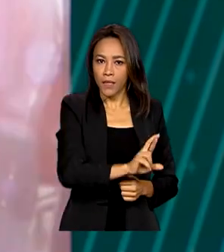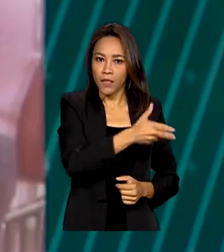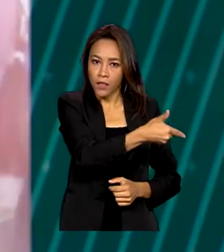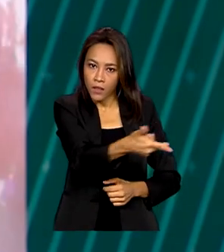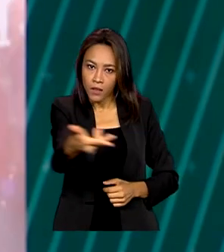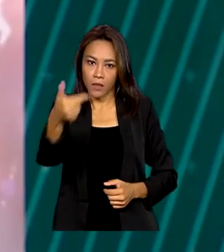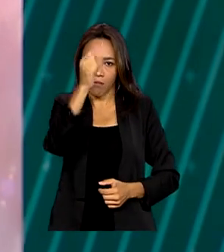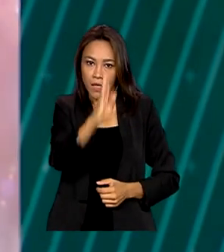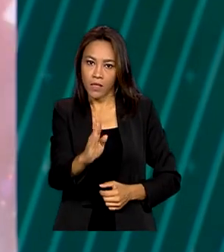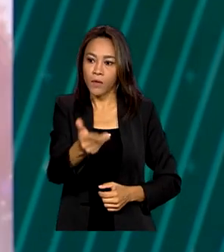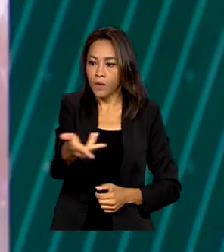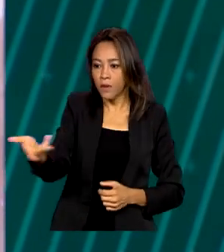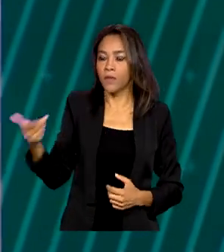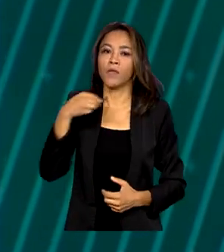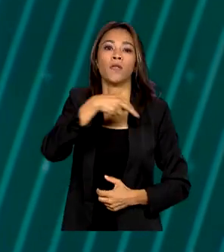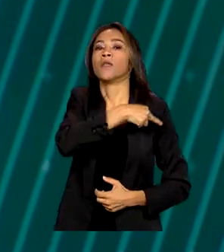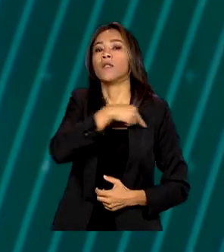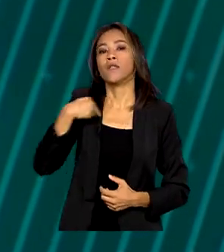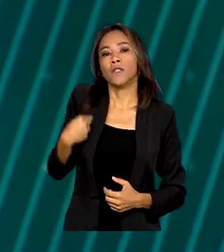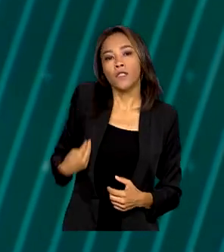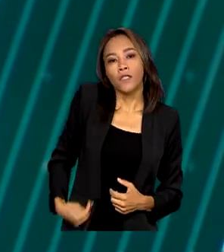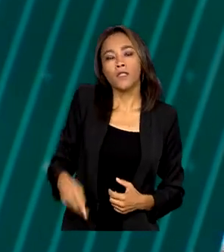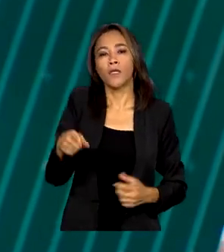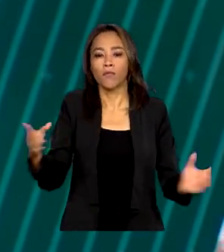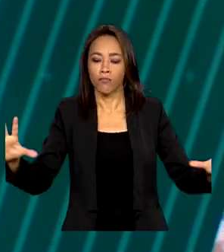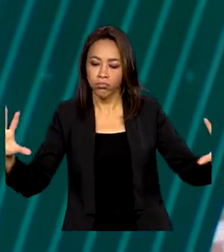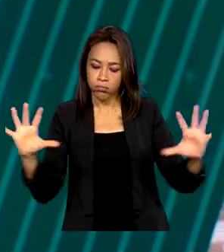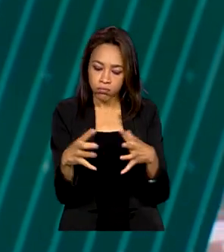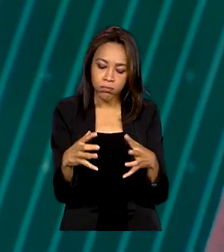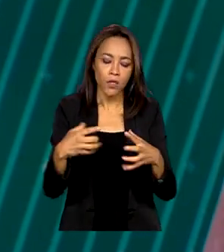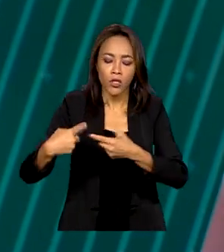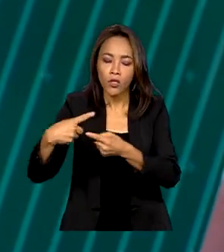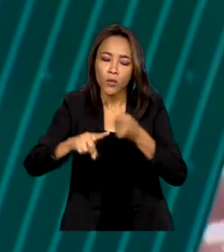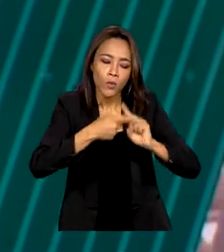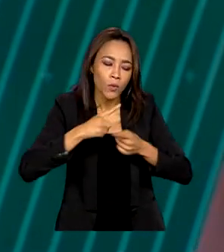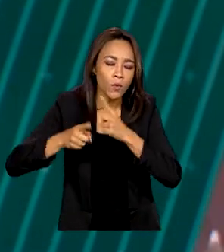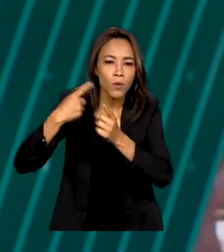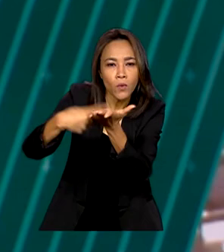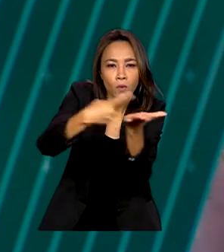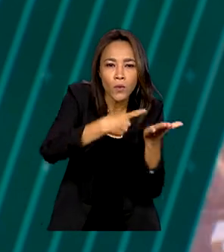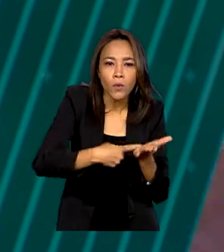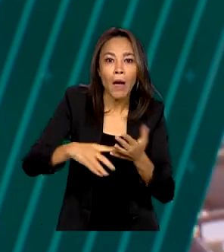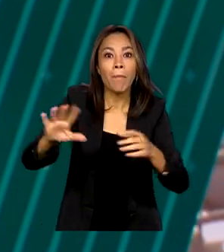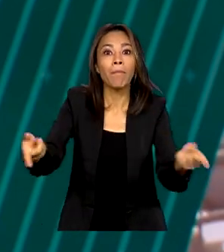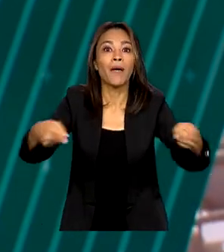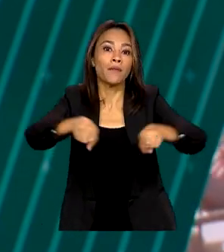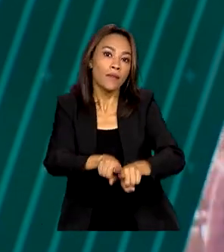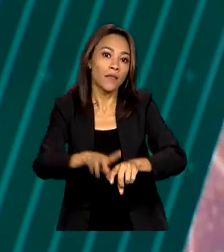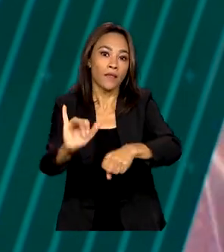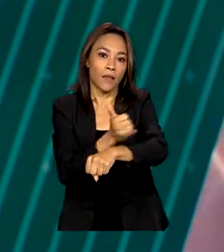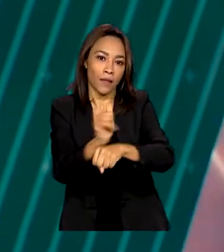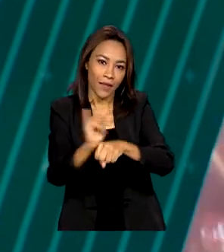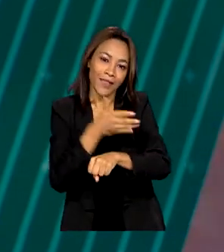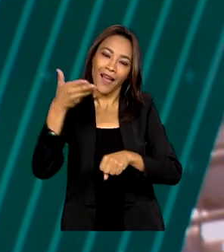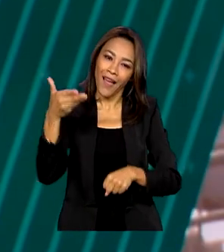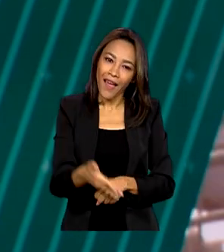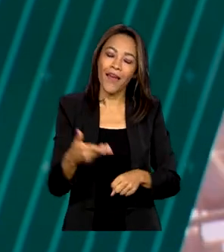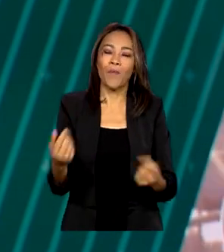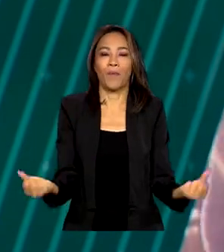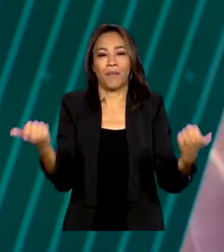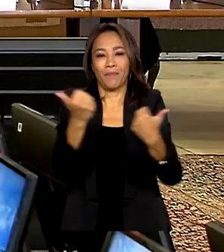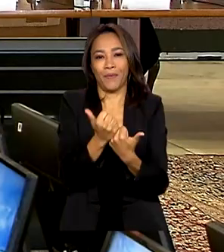reuniram em Brasília para discutir a parceria estratégica entre os dois países. Foi mais um encontro da Comissão Sino-Brasileira de